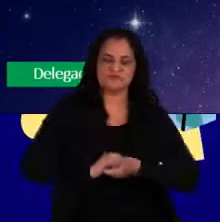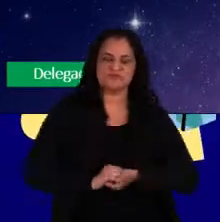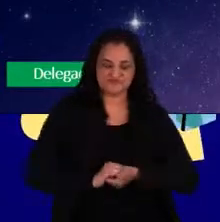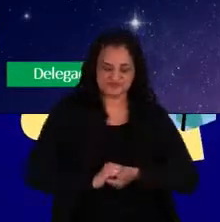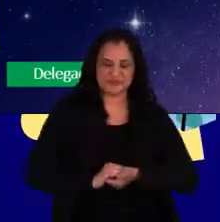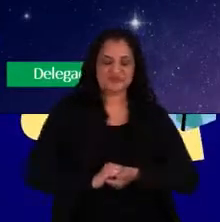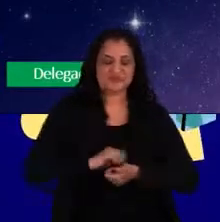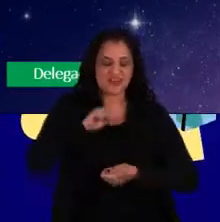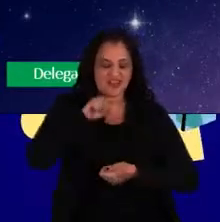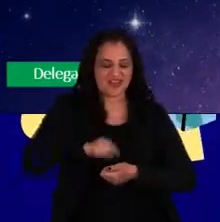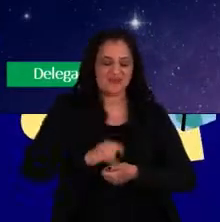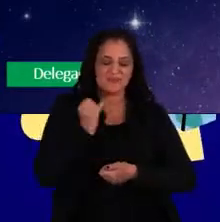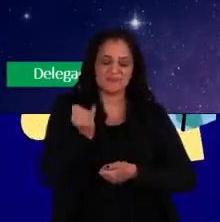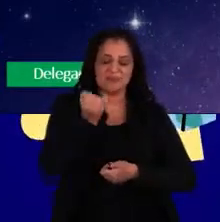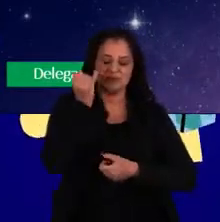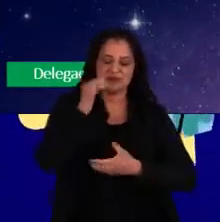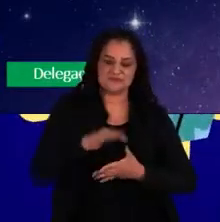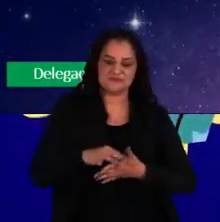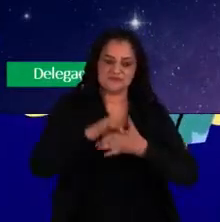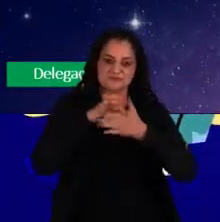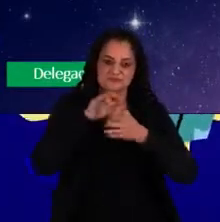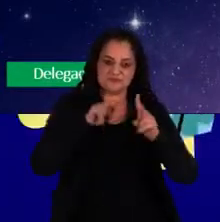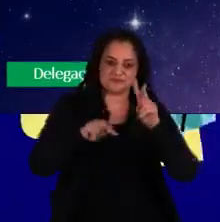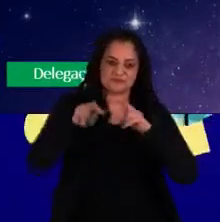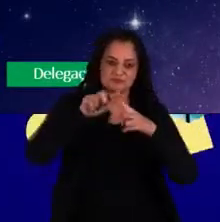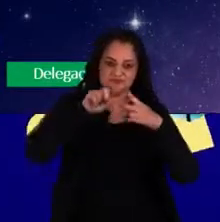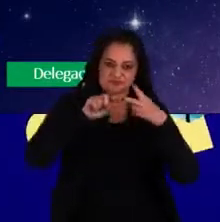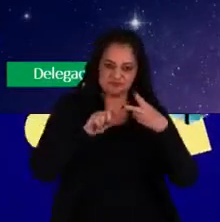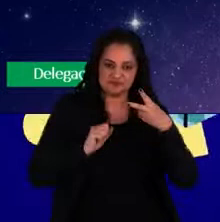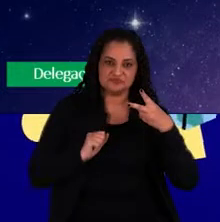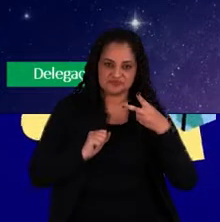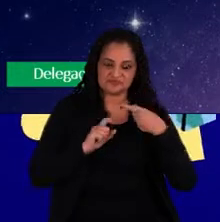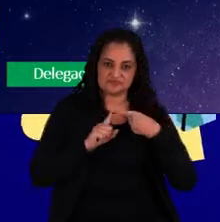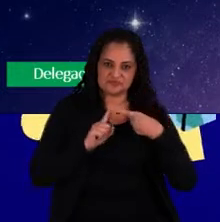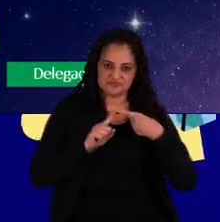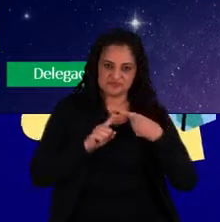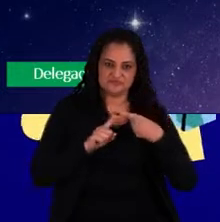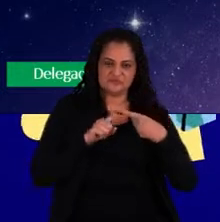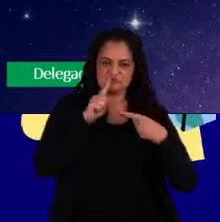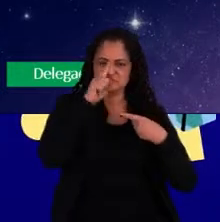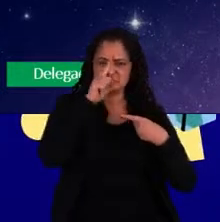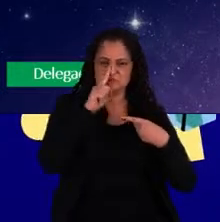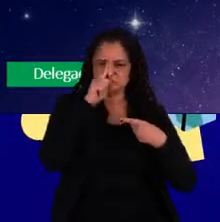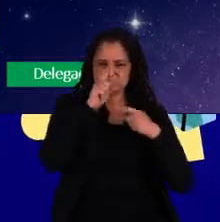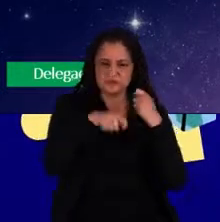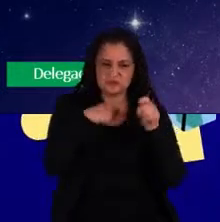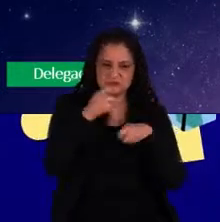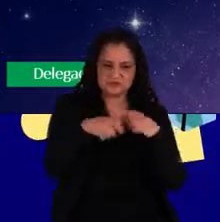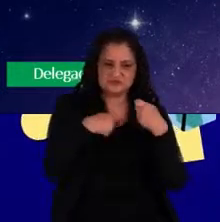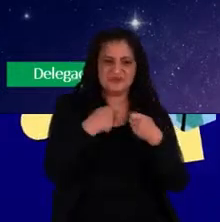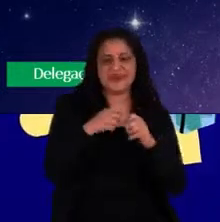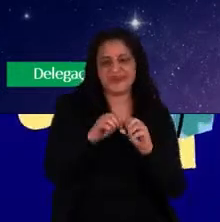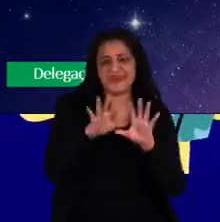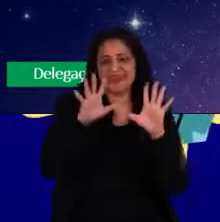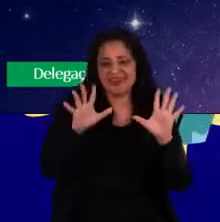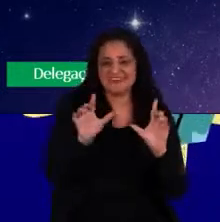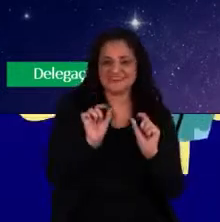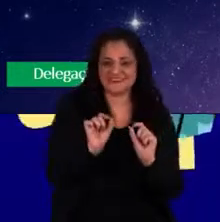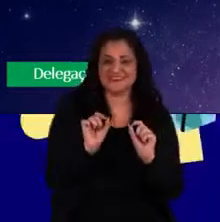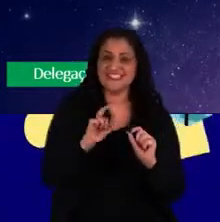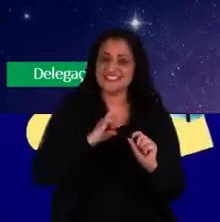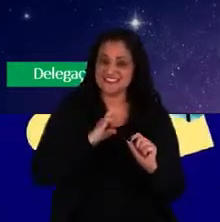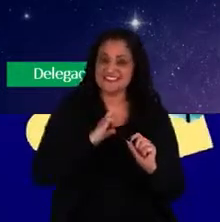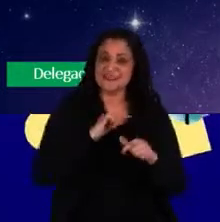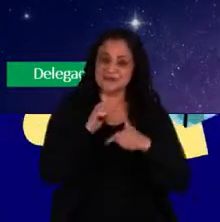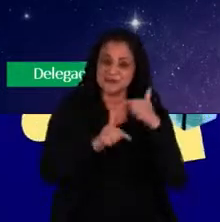Para isso, é importante que a liderança olhe dois fatores. Primeiro, o risco para o negócio. Claro que,